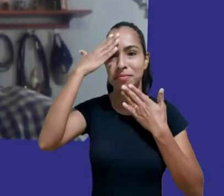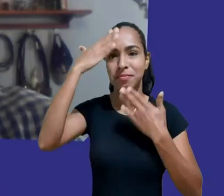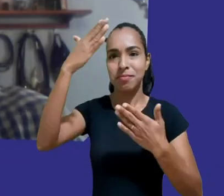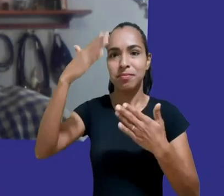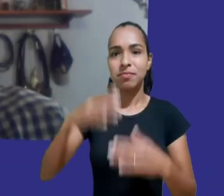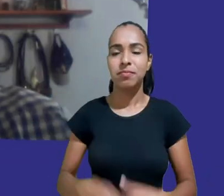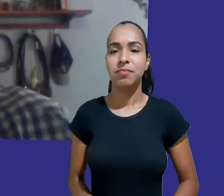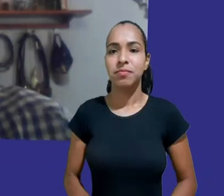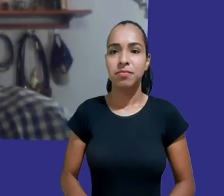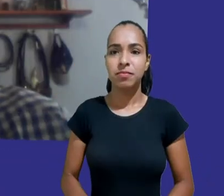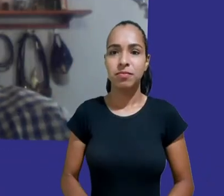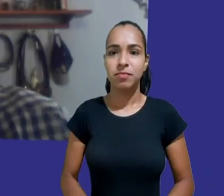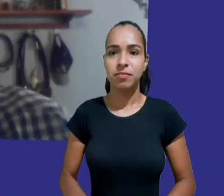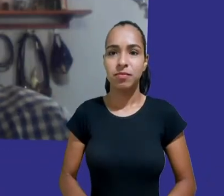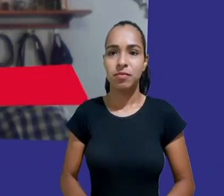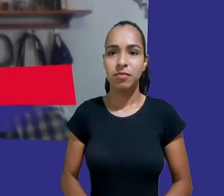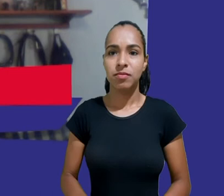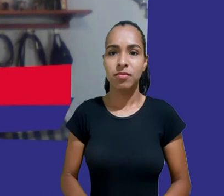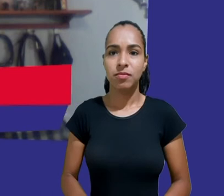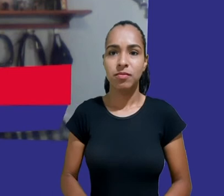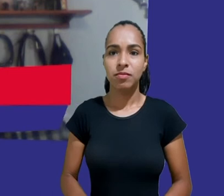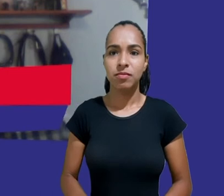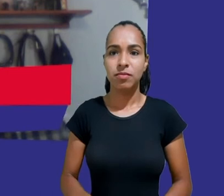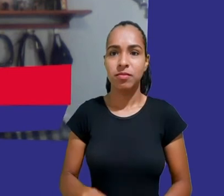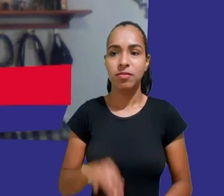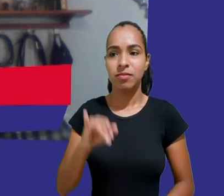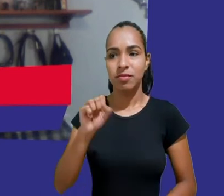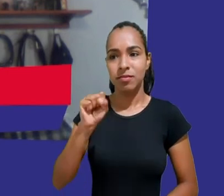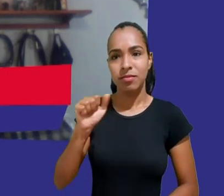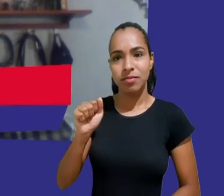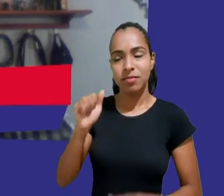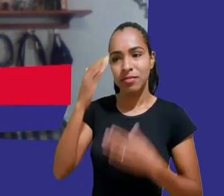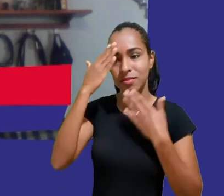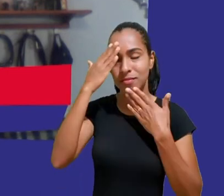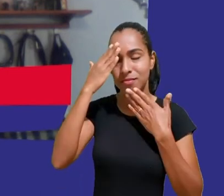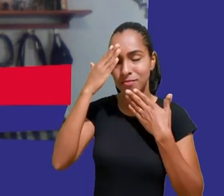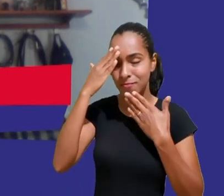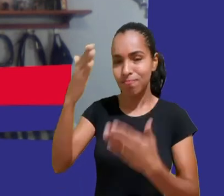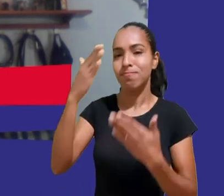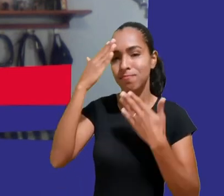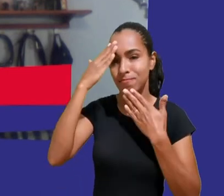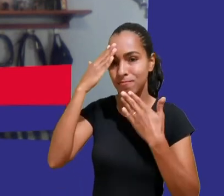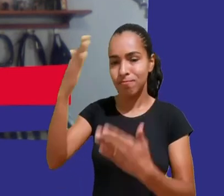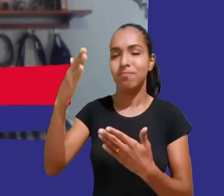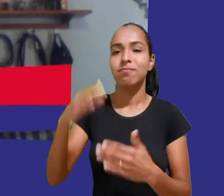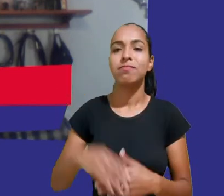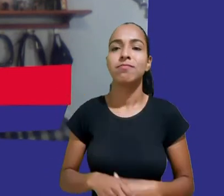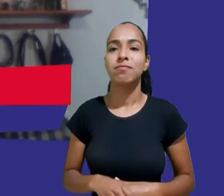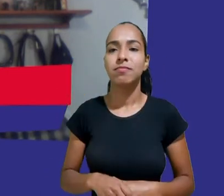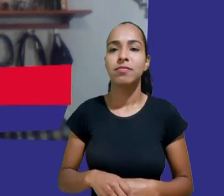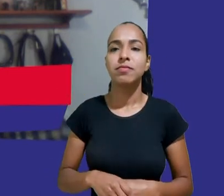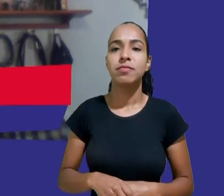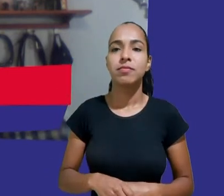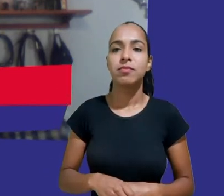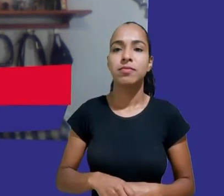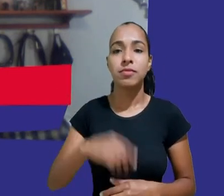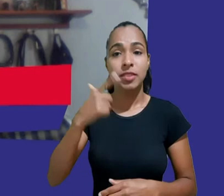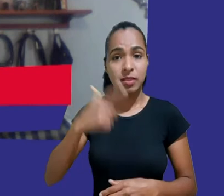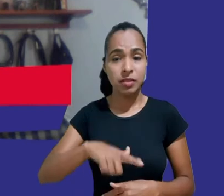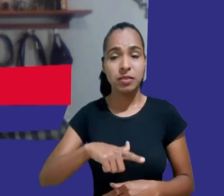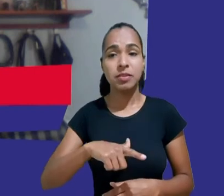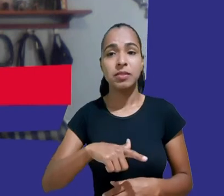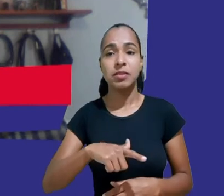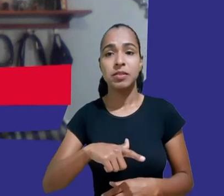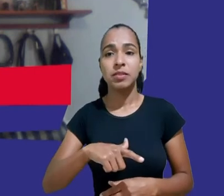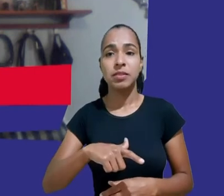Isa muito muito obrigado eu queria agradecer também e reforçar os agradecimentos a todos os participantes desse painel